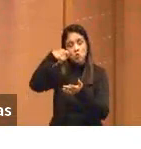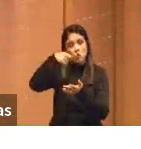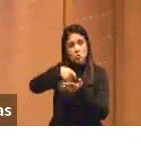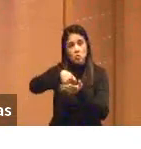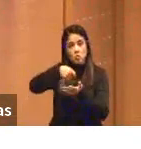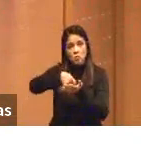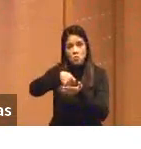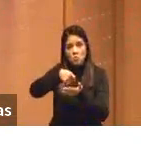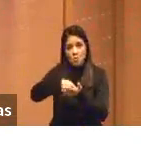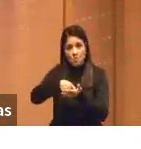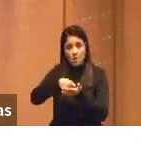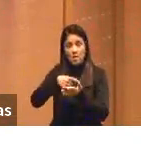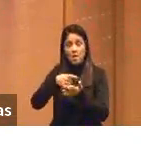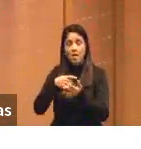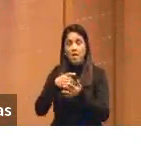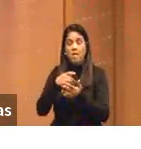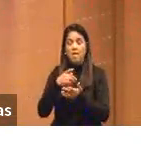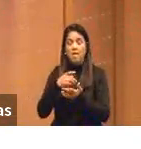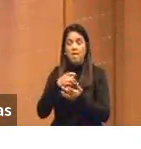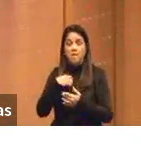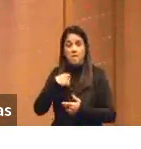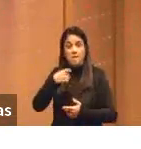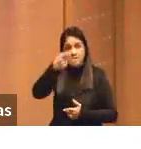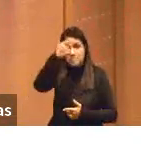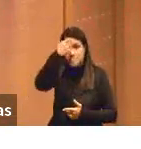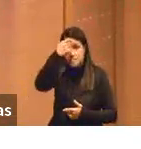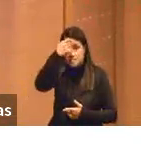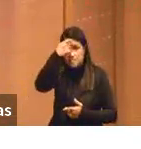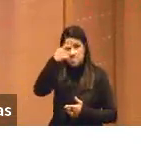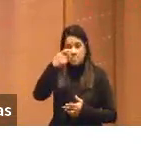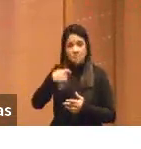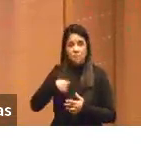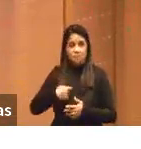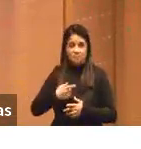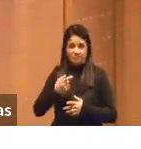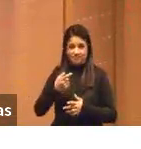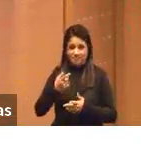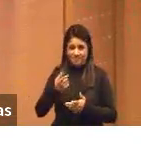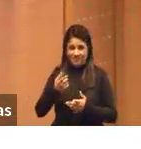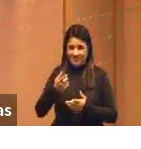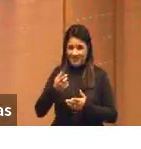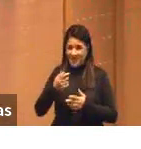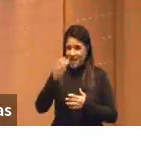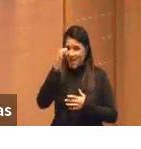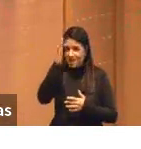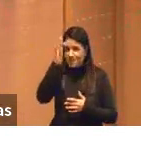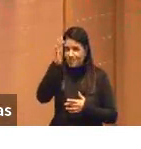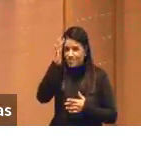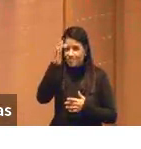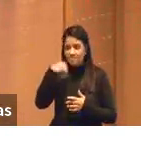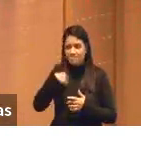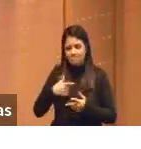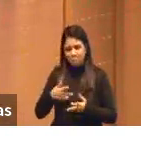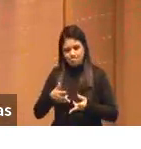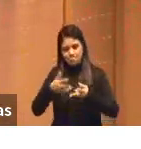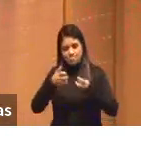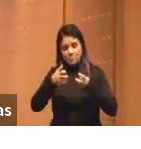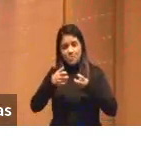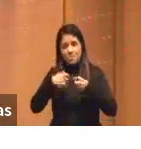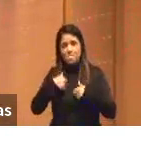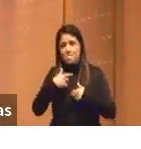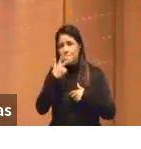inteligência mais, com maior capacidade de raciocínio, ficou claro que se tratou, então, do maior roubo da humanidade, porque ele pegou